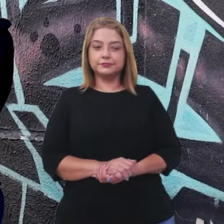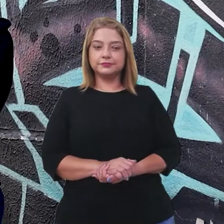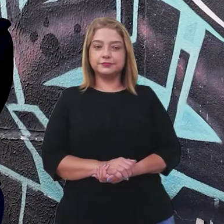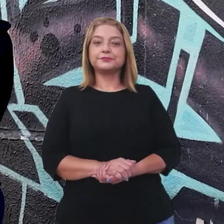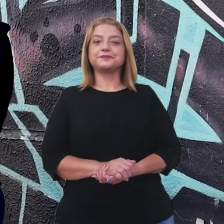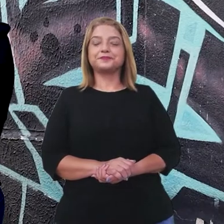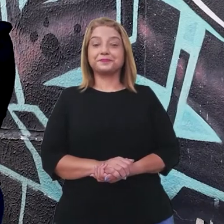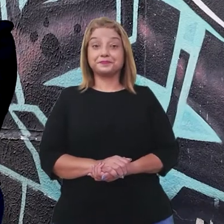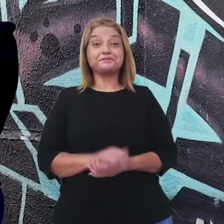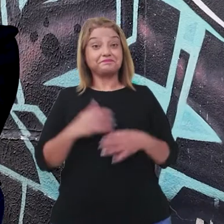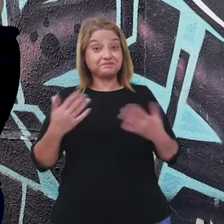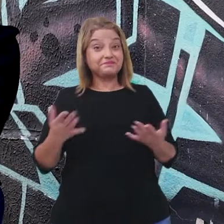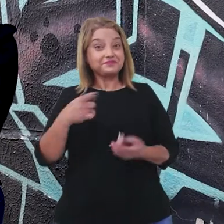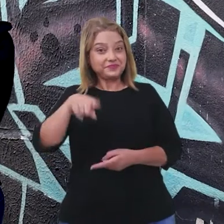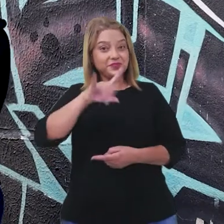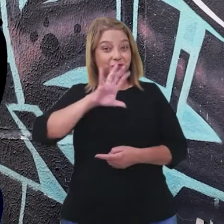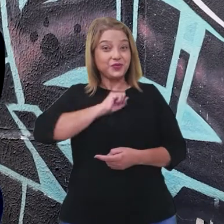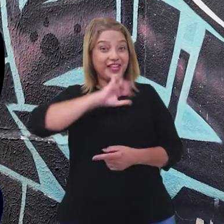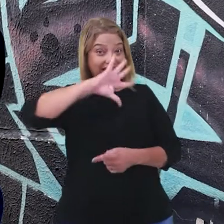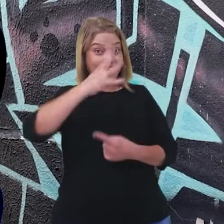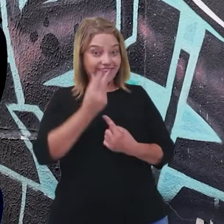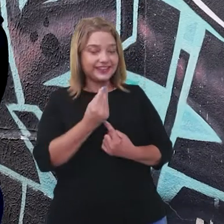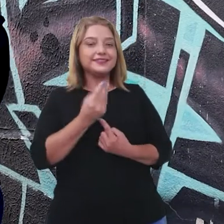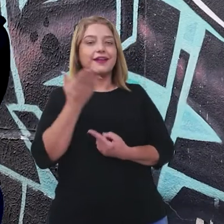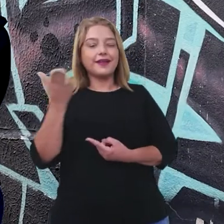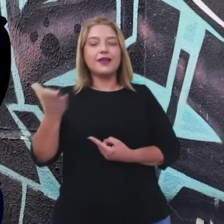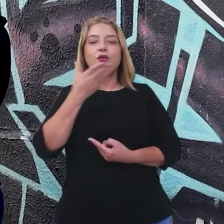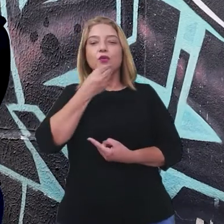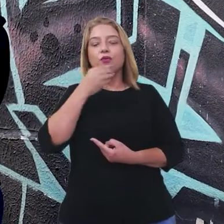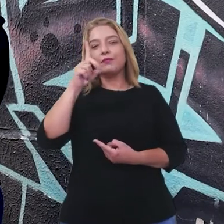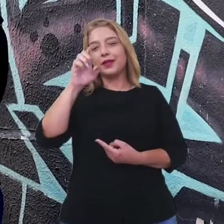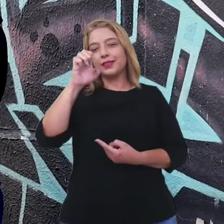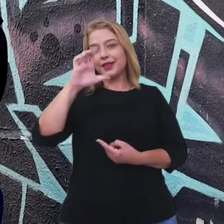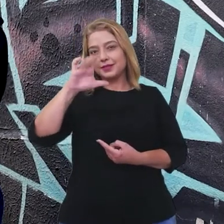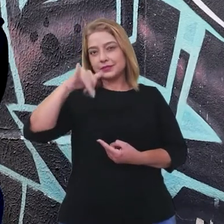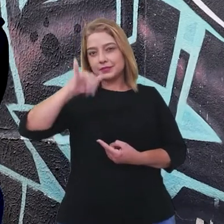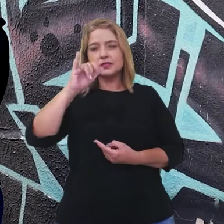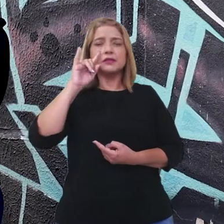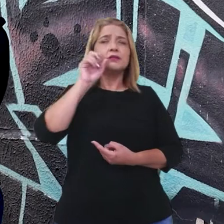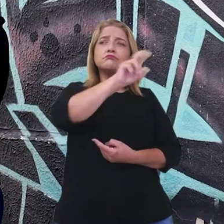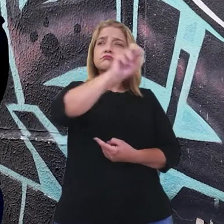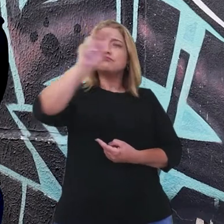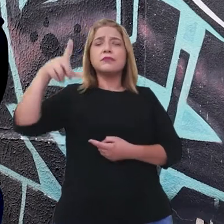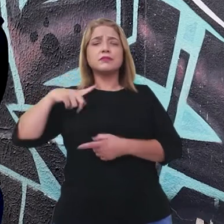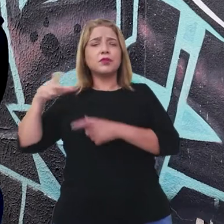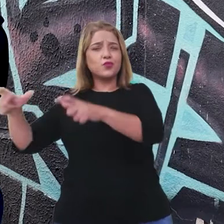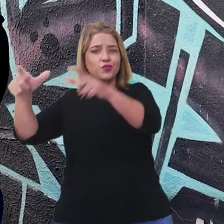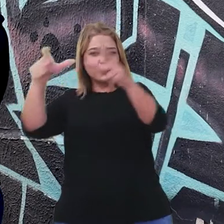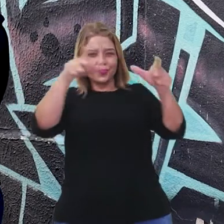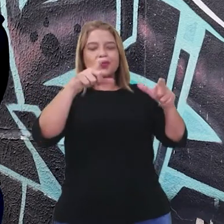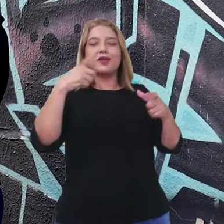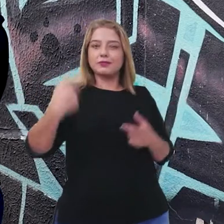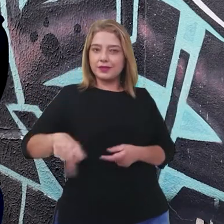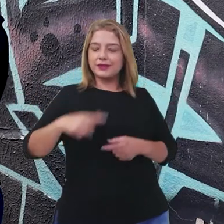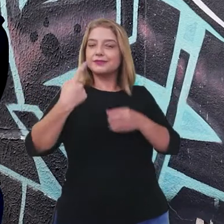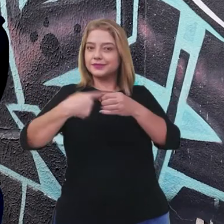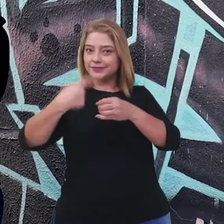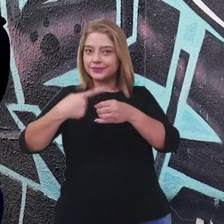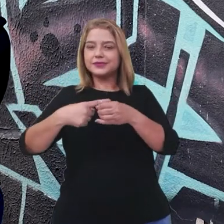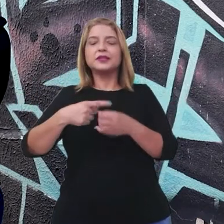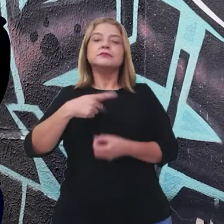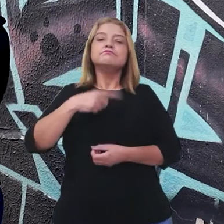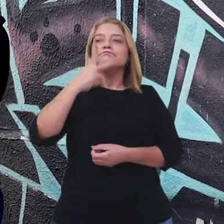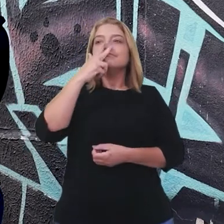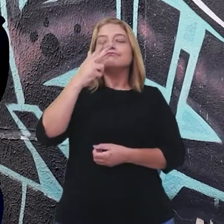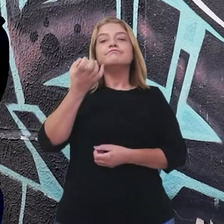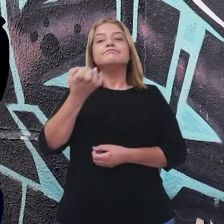Bom, pessoal, gostaram da arte? As obras do artista Desi estão espalhadas por vários lugares da cidade e tem nos inspirado a pensar